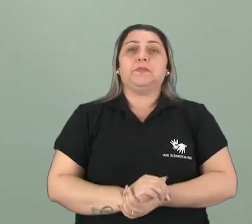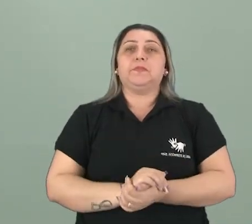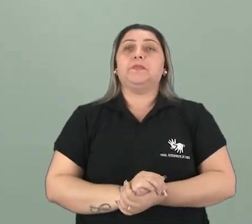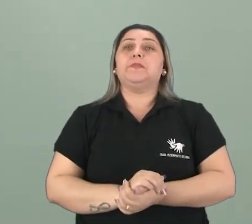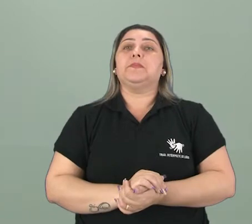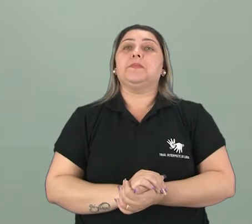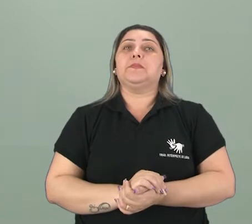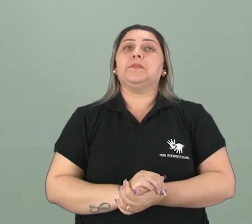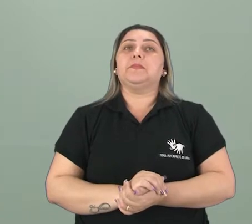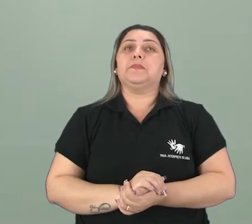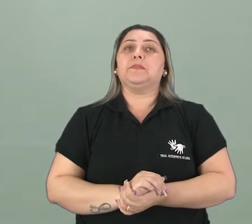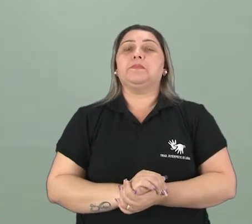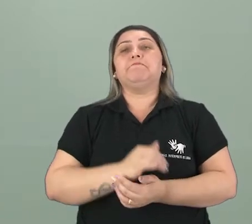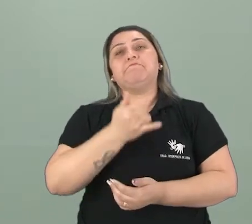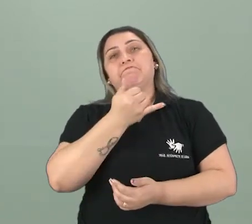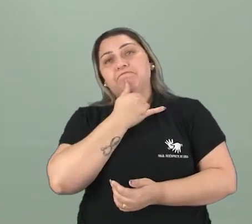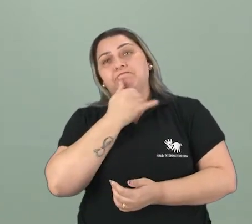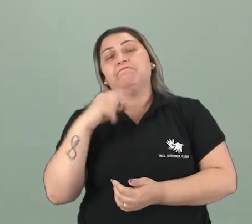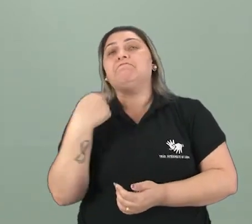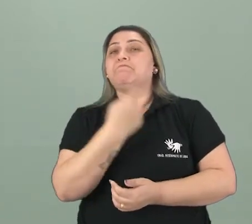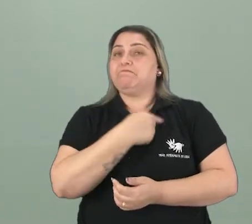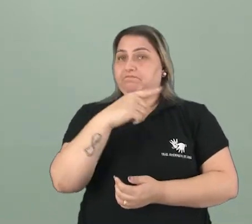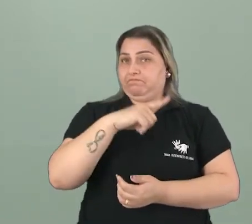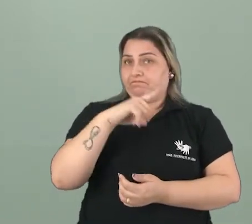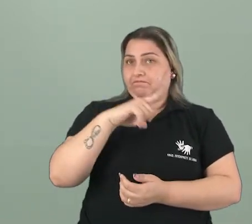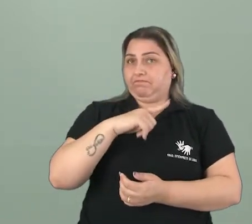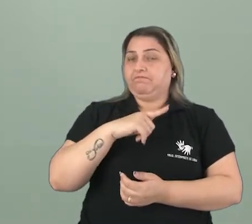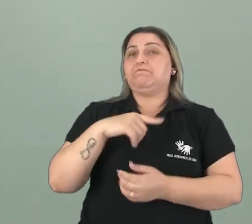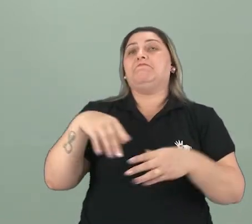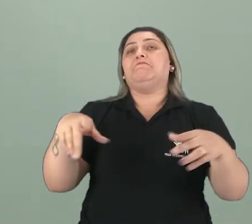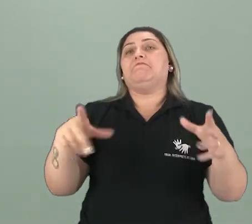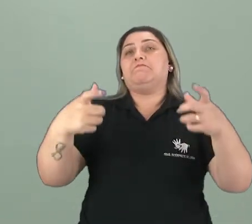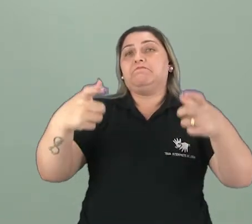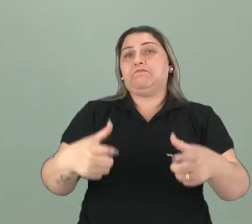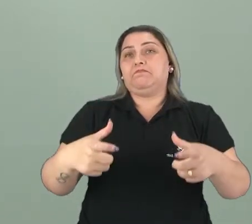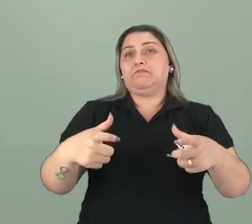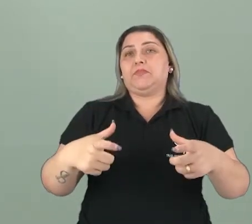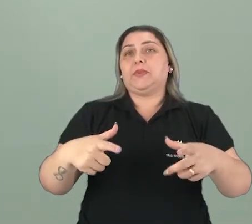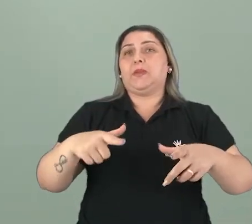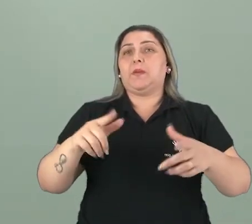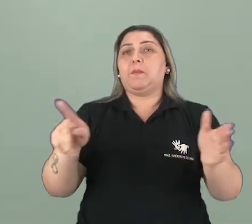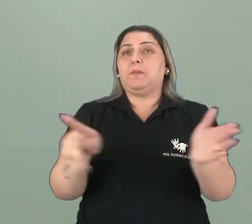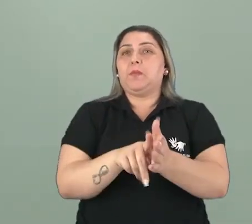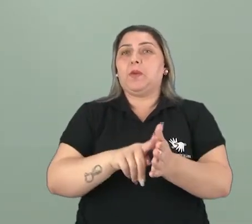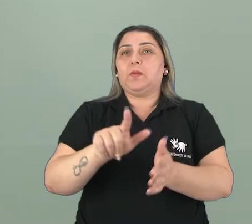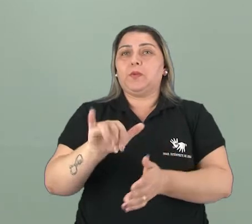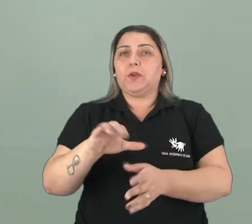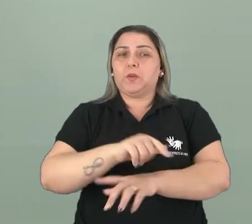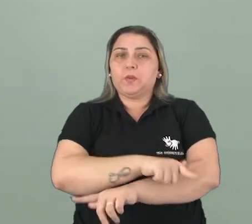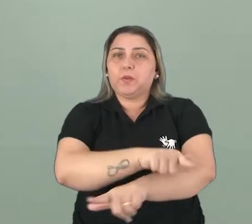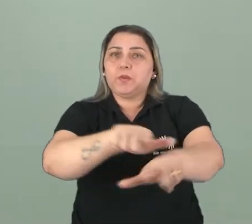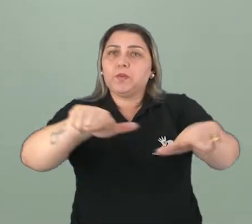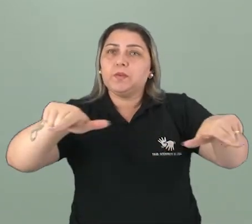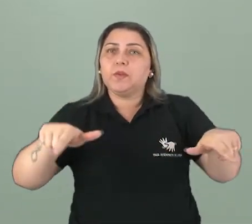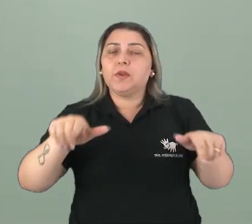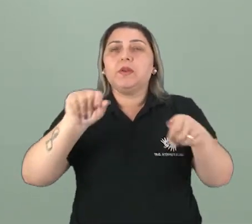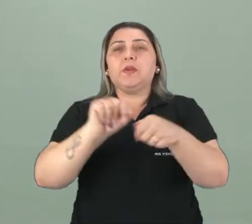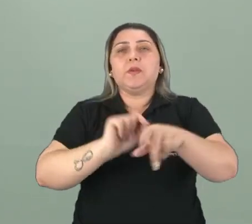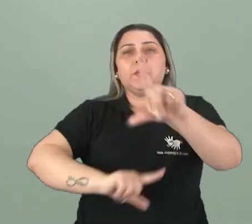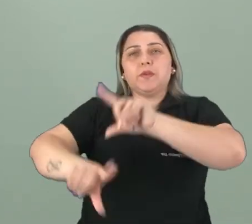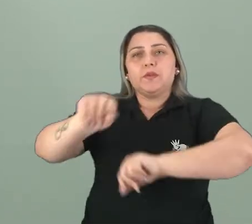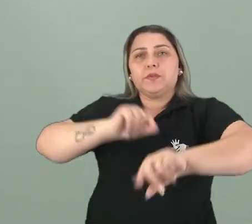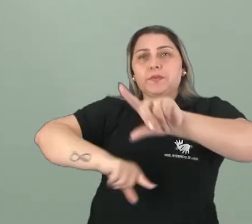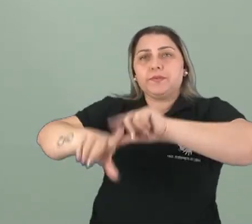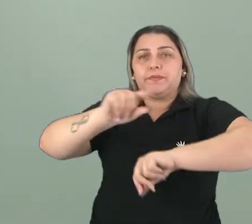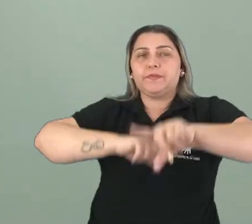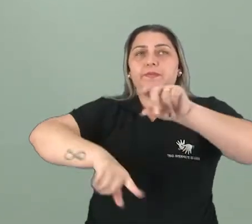lixão, né? Que infelizmente nós temos esse lugar. Outras pessoas que vão até esse lixão para fazer selecionar